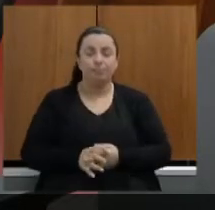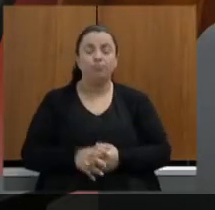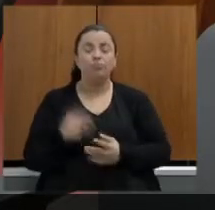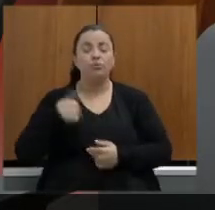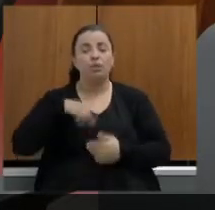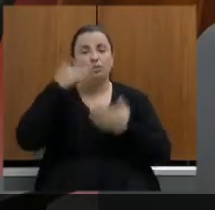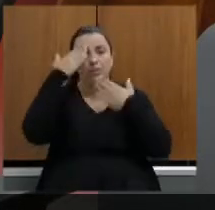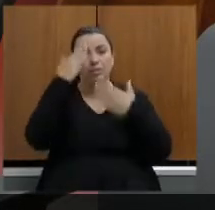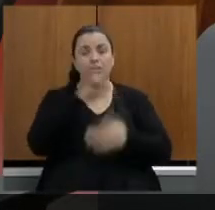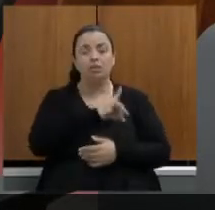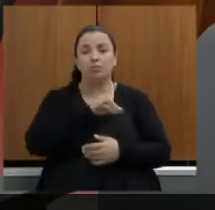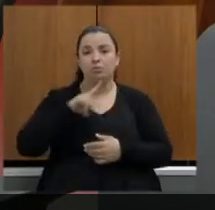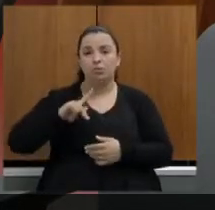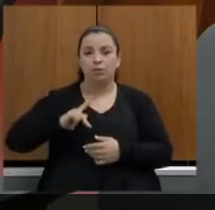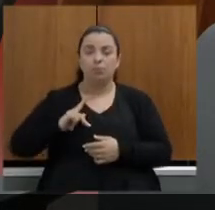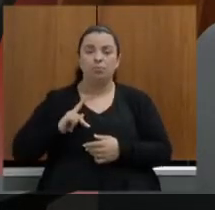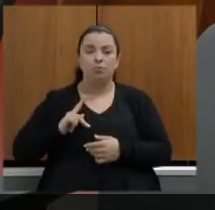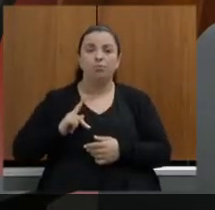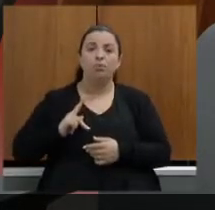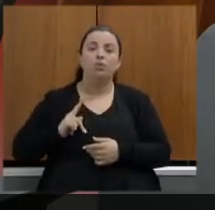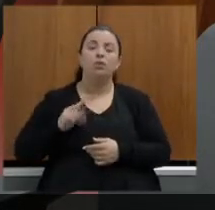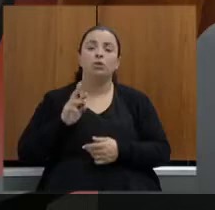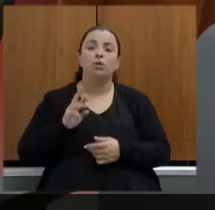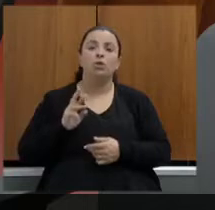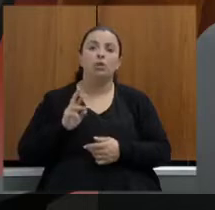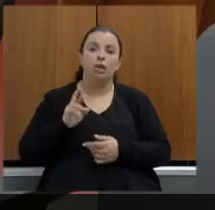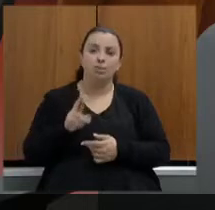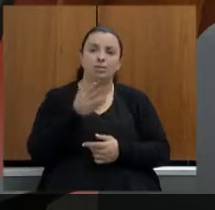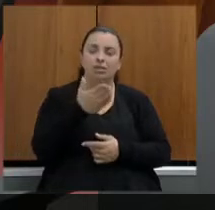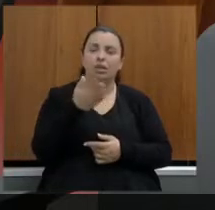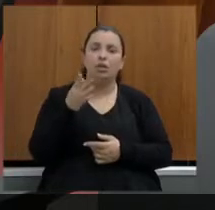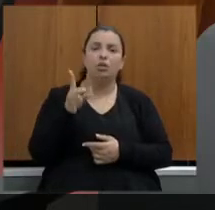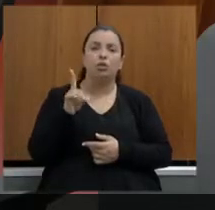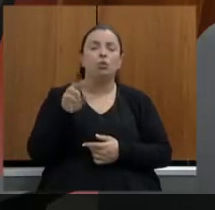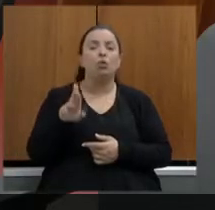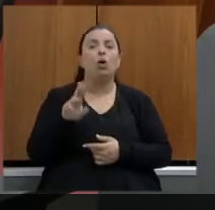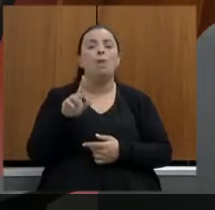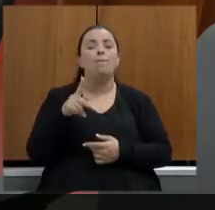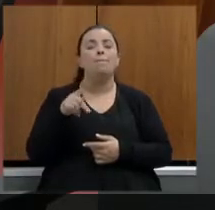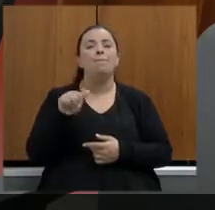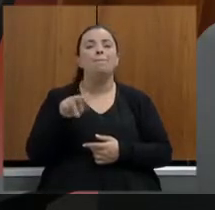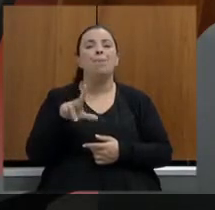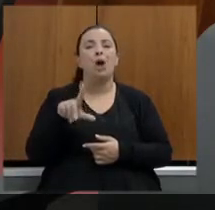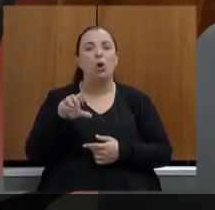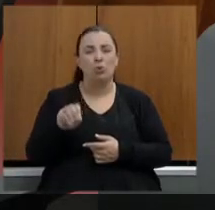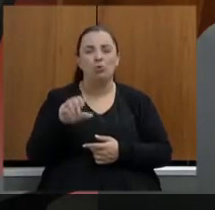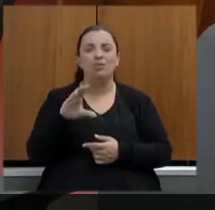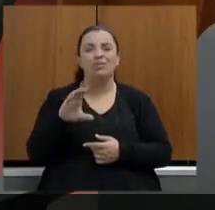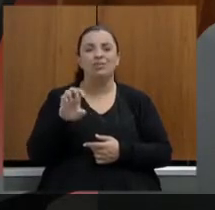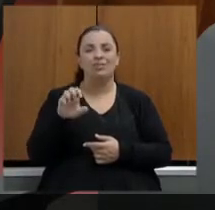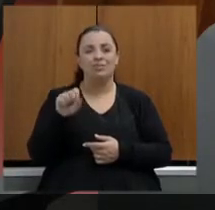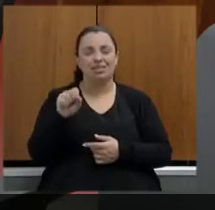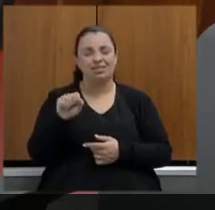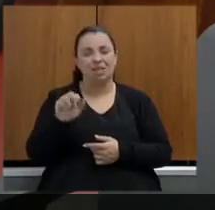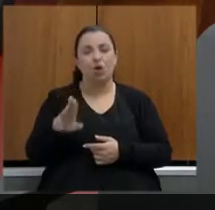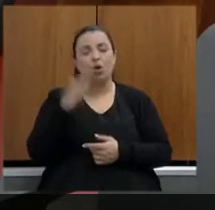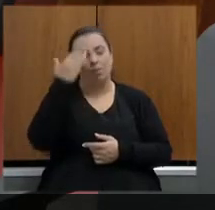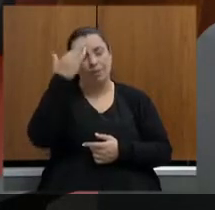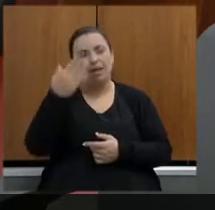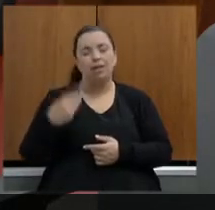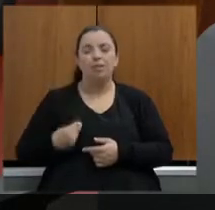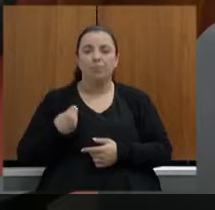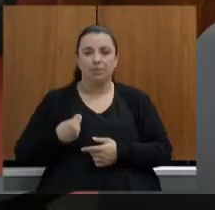do ilustre defensor Paulo César Azevedo de Almeida muito obrigado pela participação com a palavra